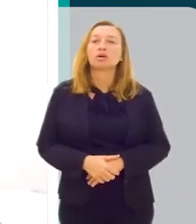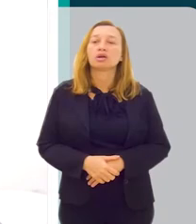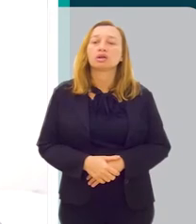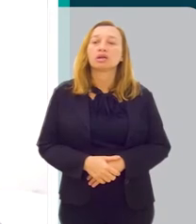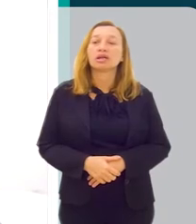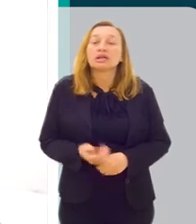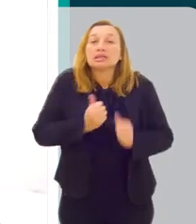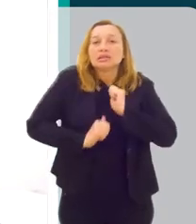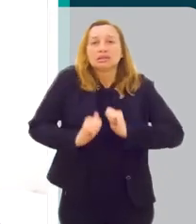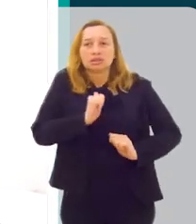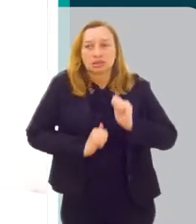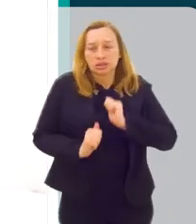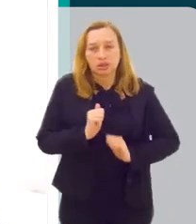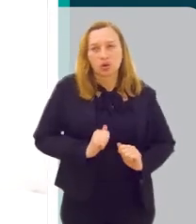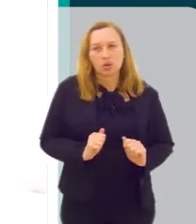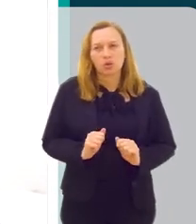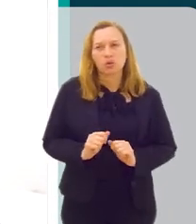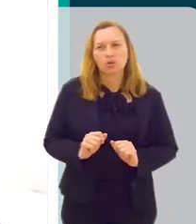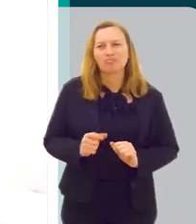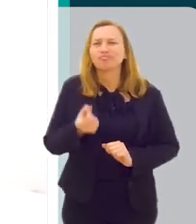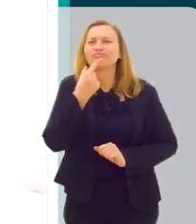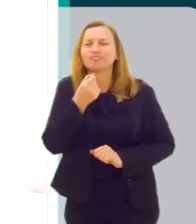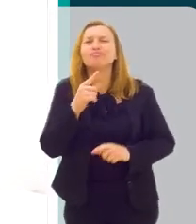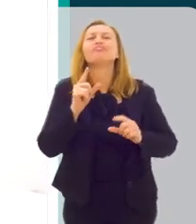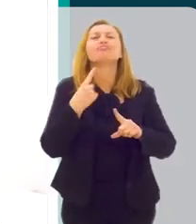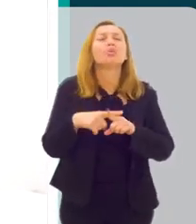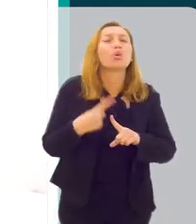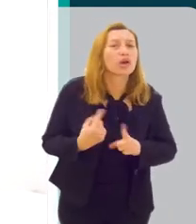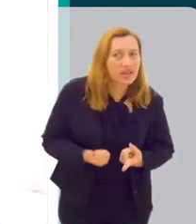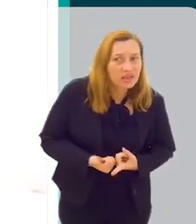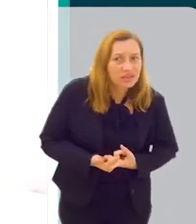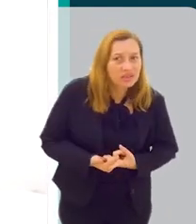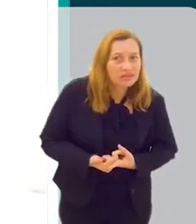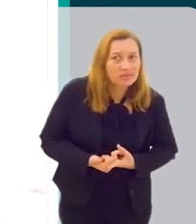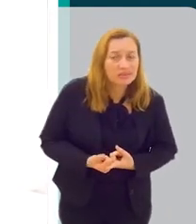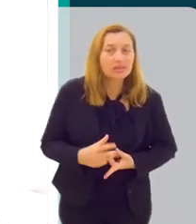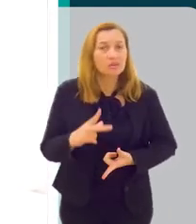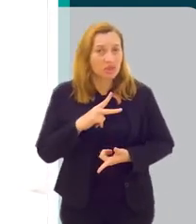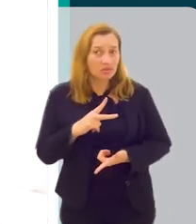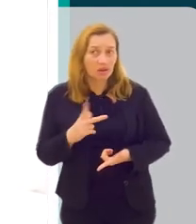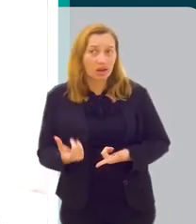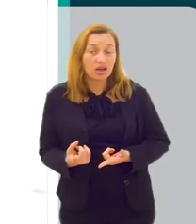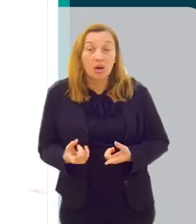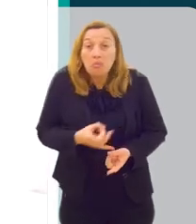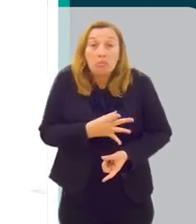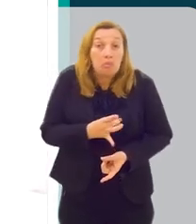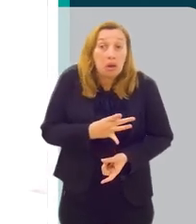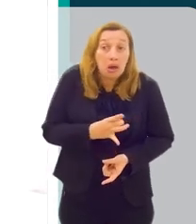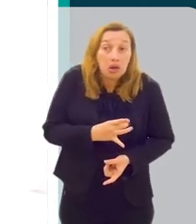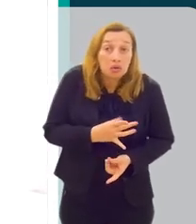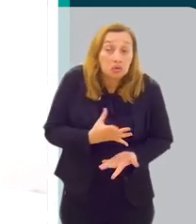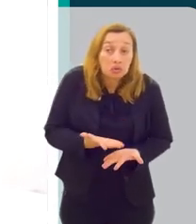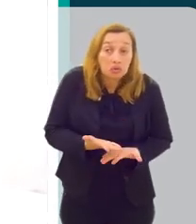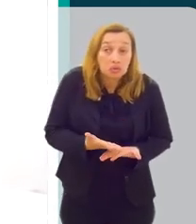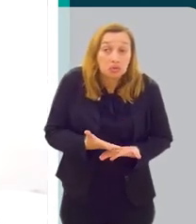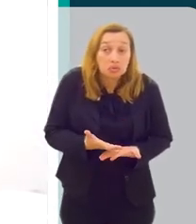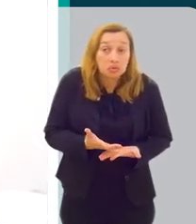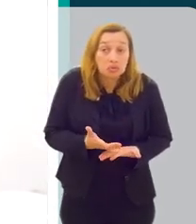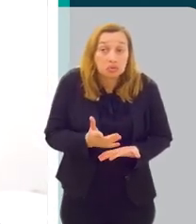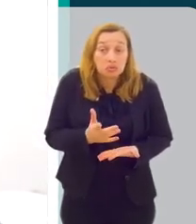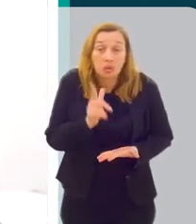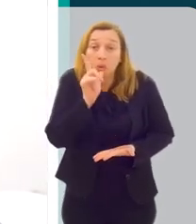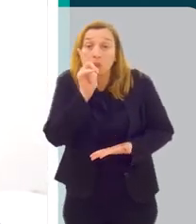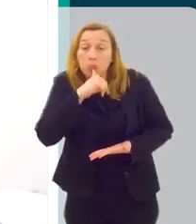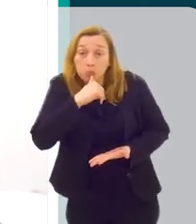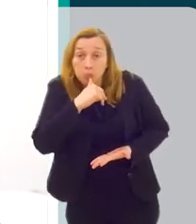organismo. A ansiedade, por que que se medica? Por que que se automedica? Por medo de